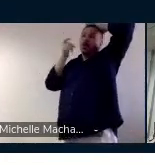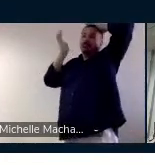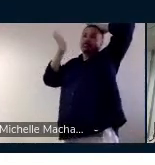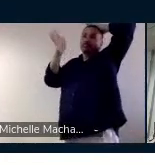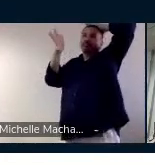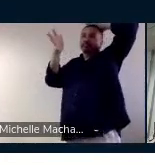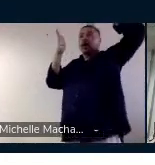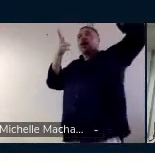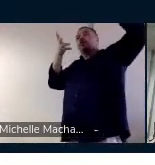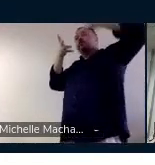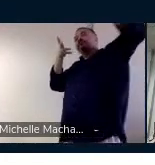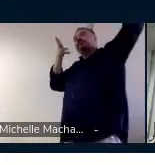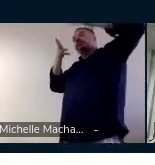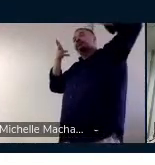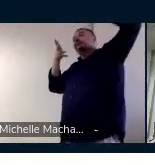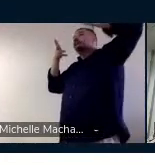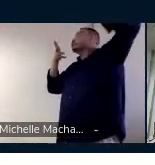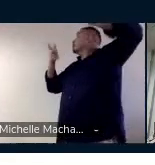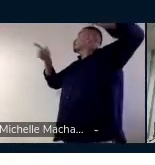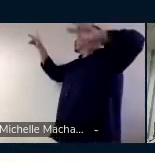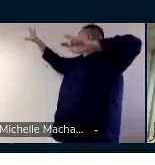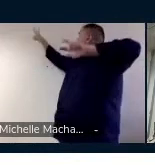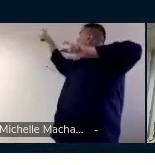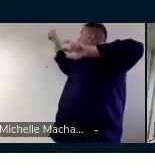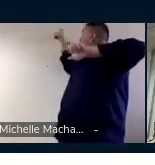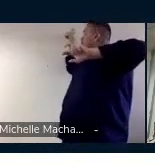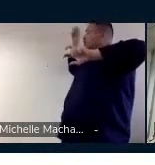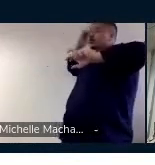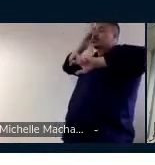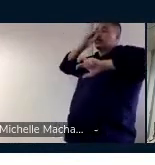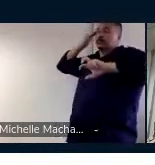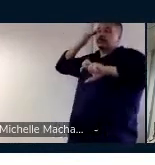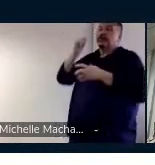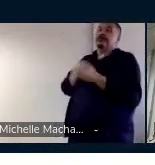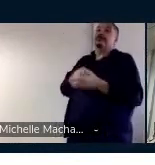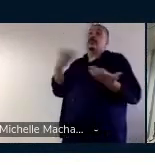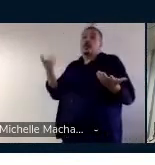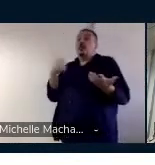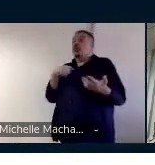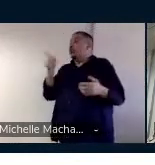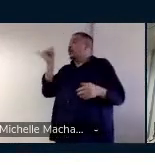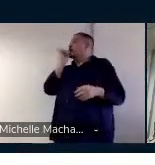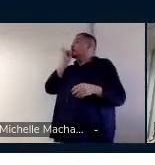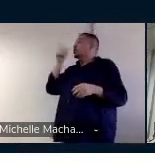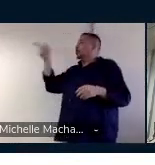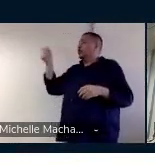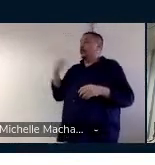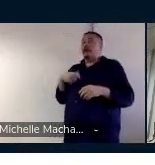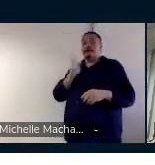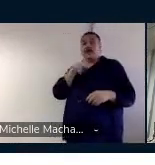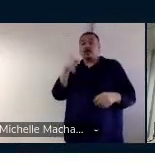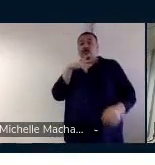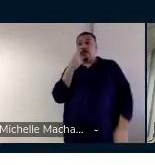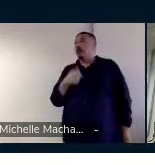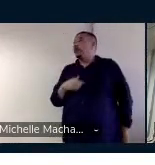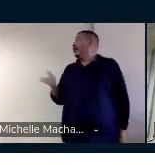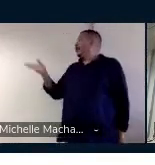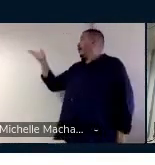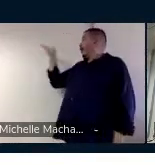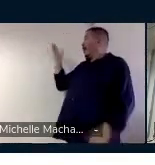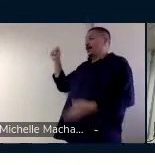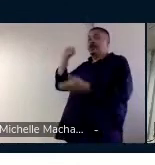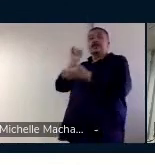Aí, aqui, um exemplo de modelagem. A fala do professor foi a seguinte. Nessa atividade,